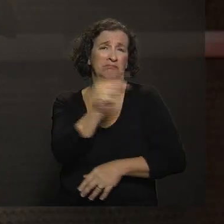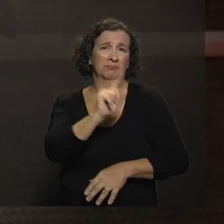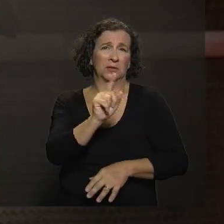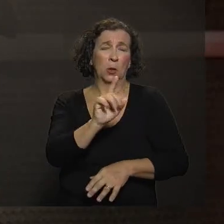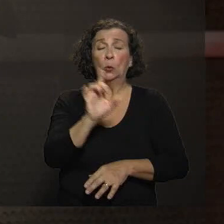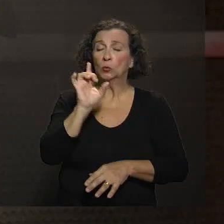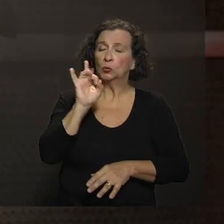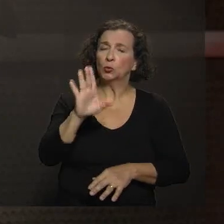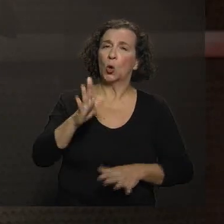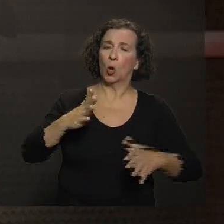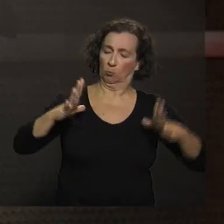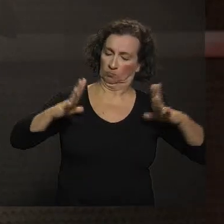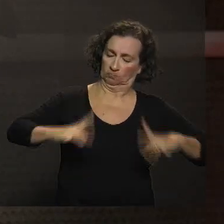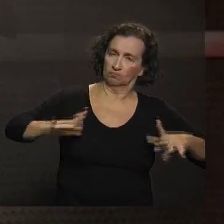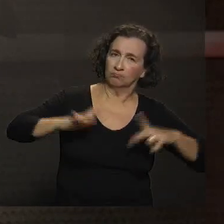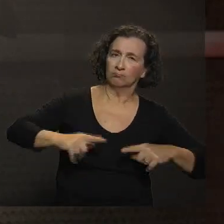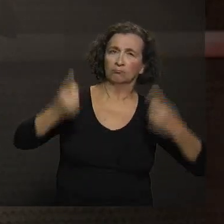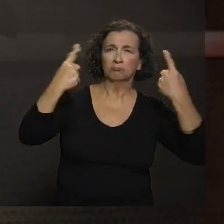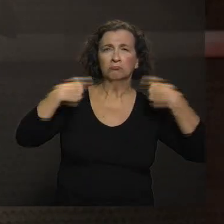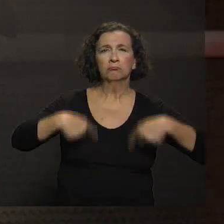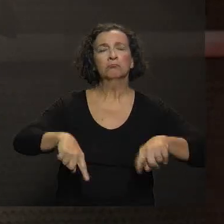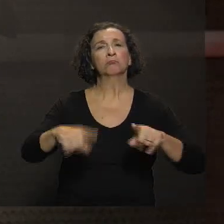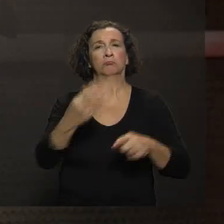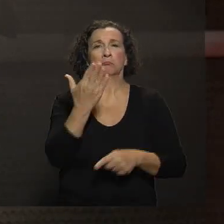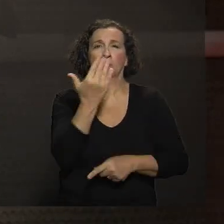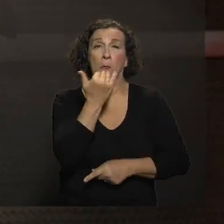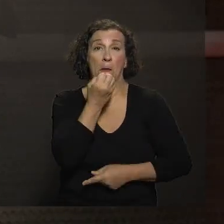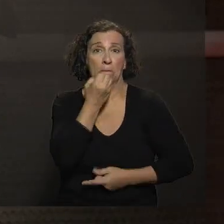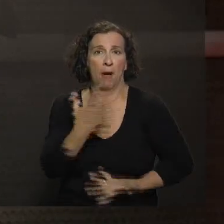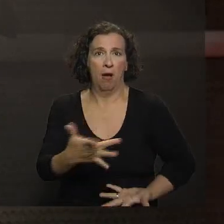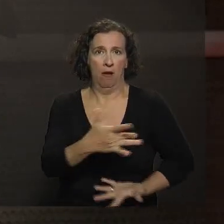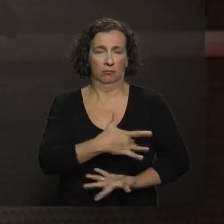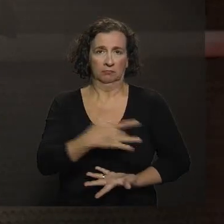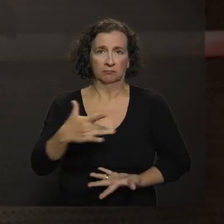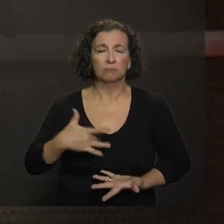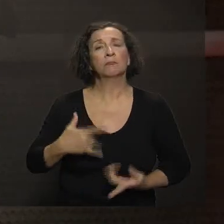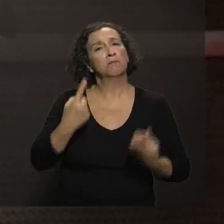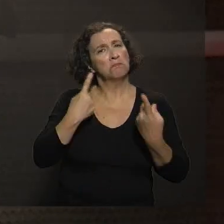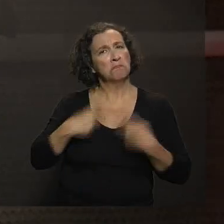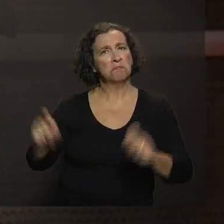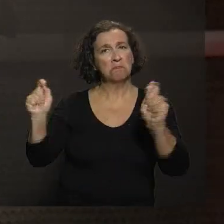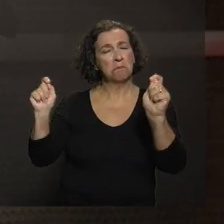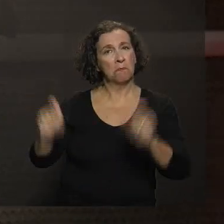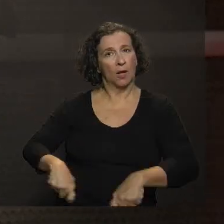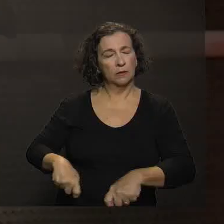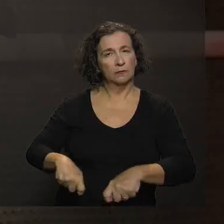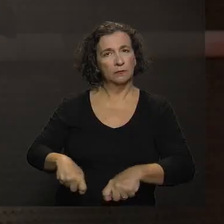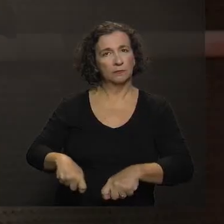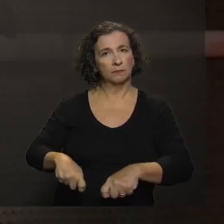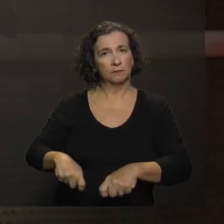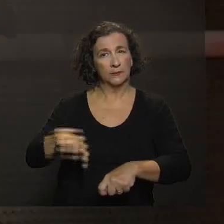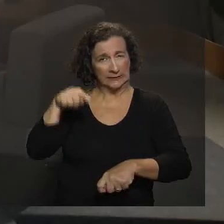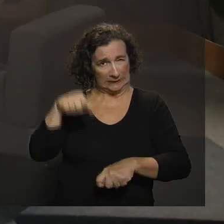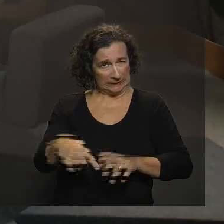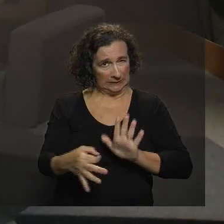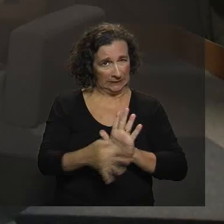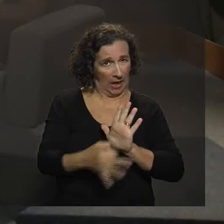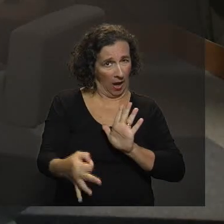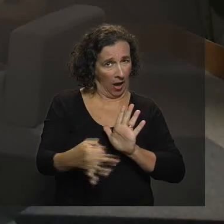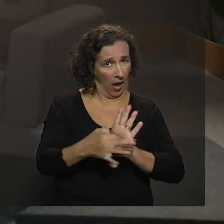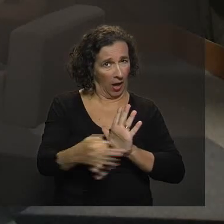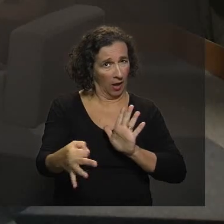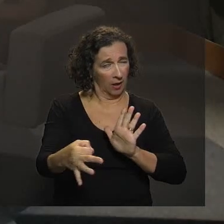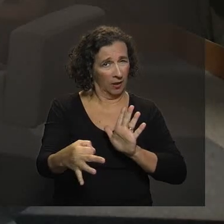Basta o saneamento básico e uma boa alimentação para você combater essas doenças. Esse argumento,